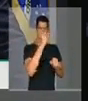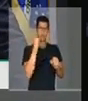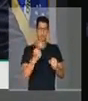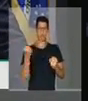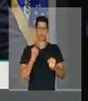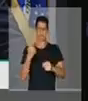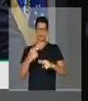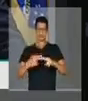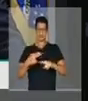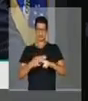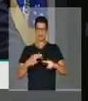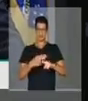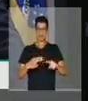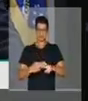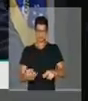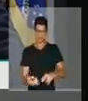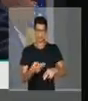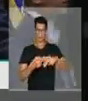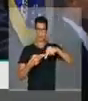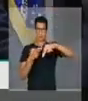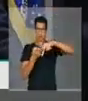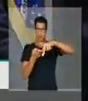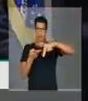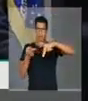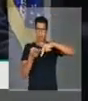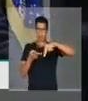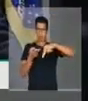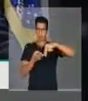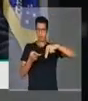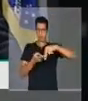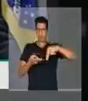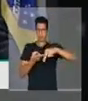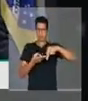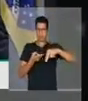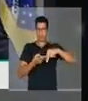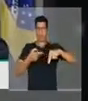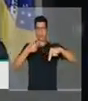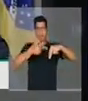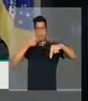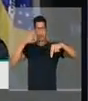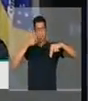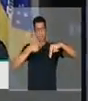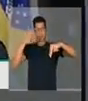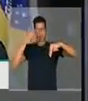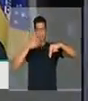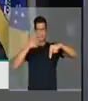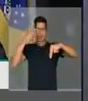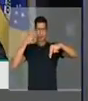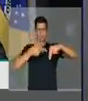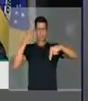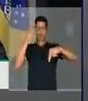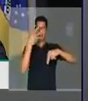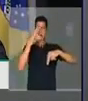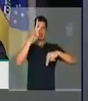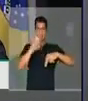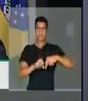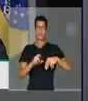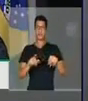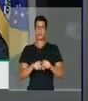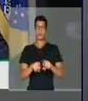a cortar as suas pernas, balearam por quatro vezes o cabo Raimundo,